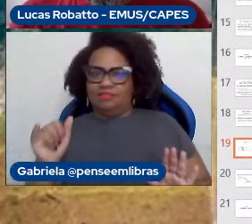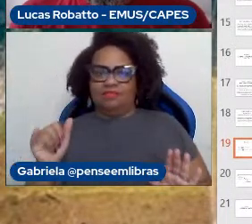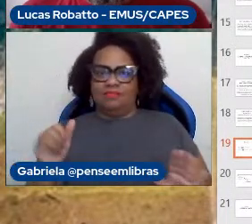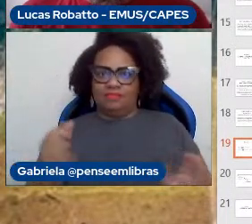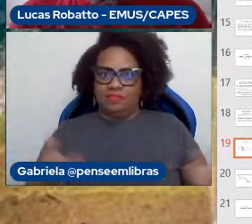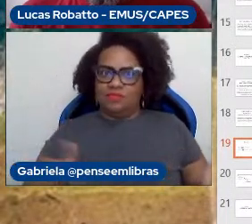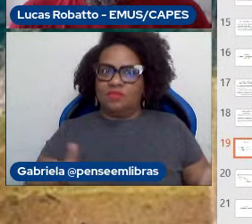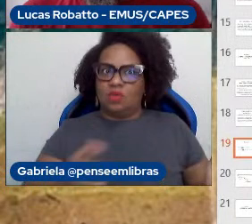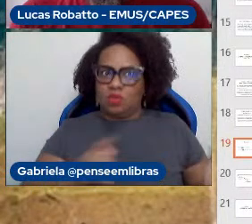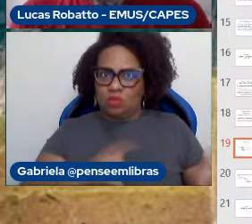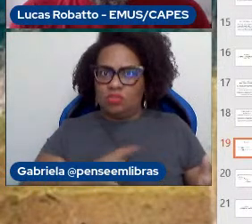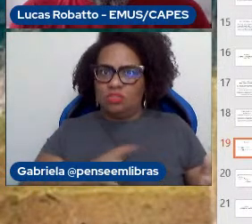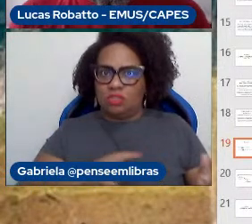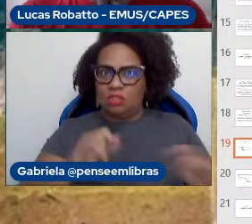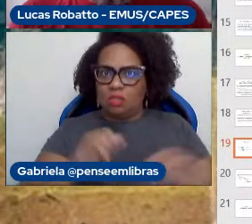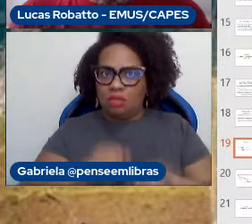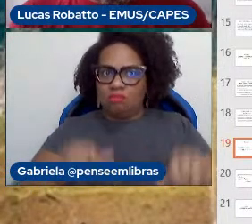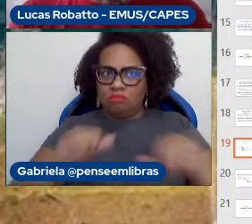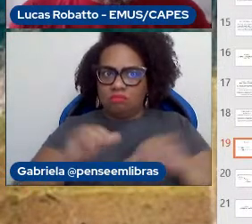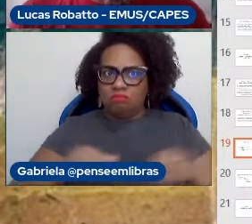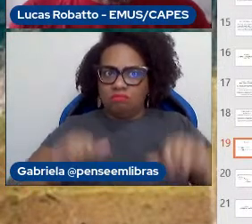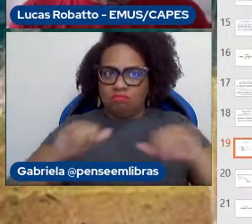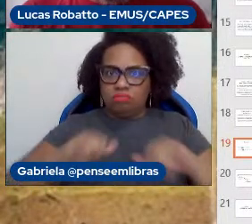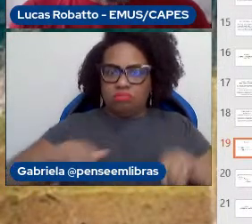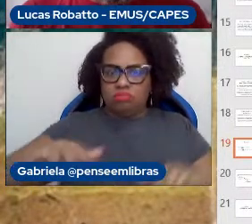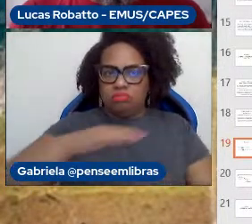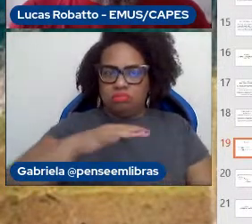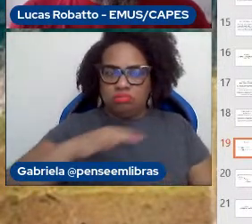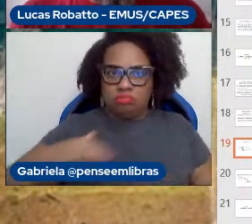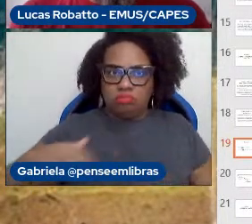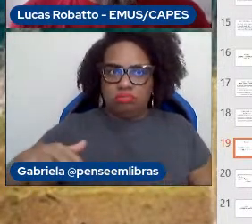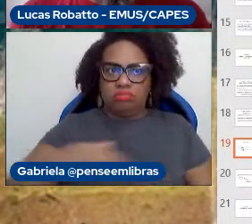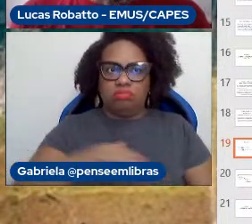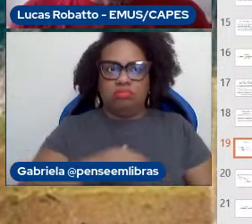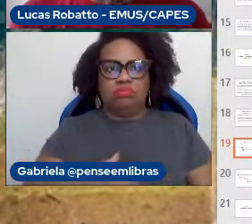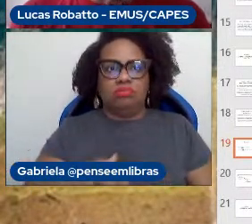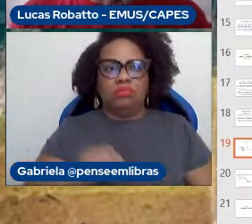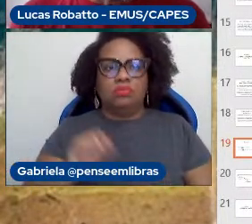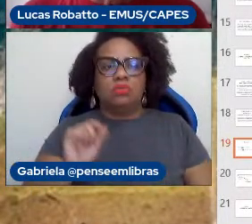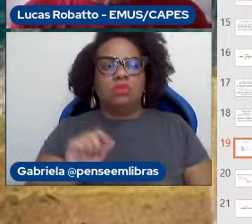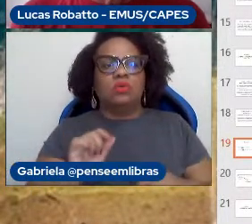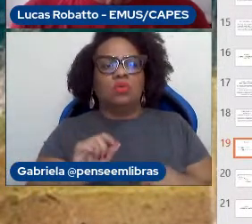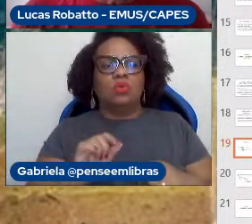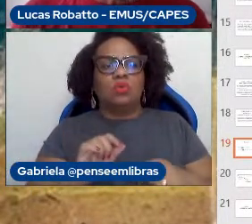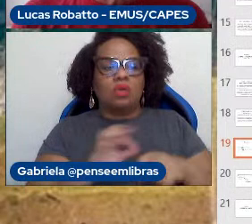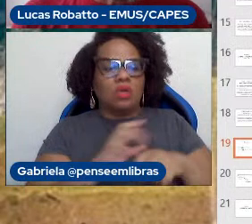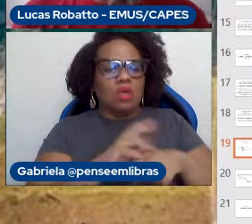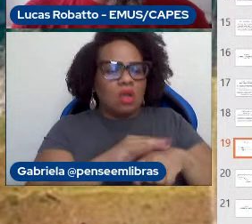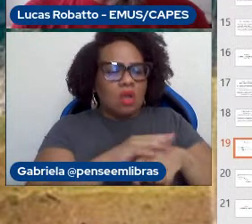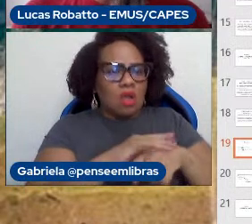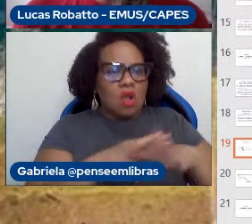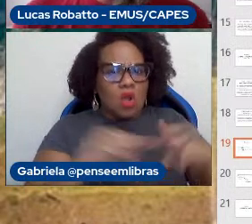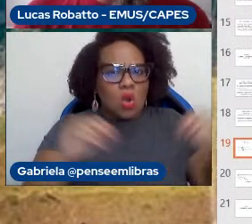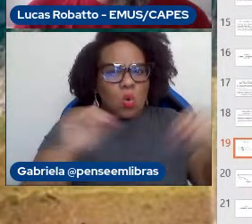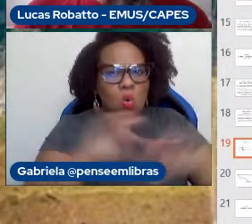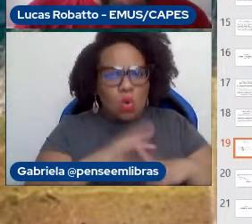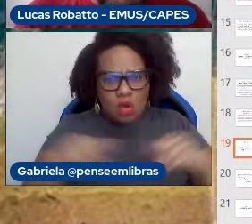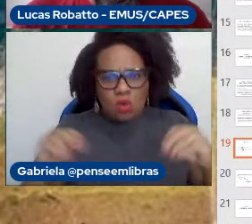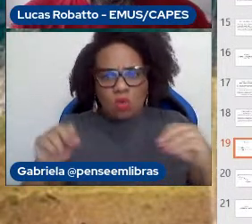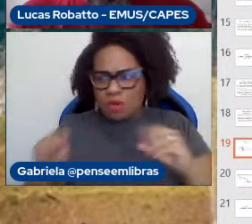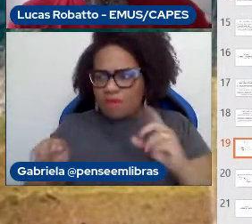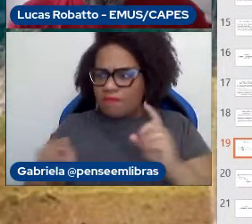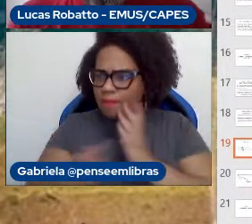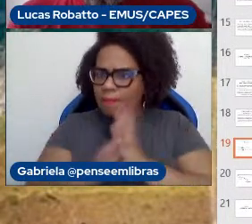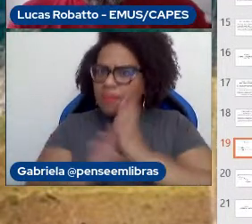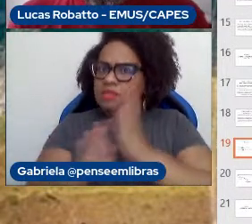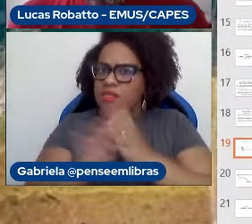cura, o reconhecimento das doenças causadas pelo tocar,